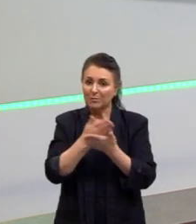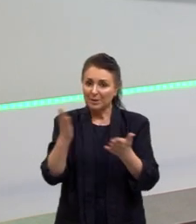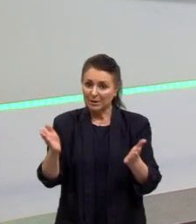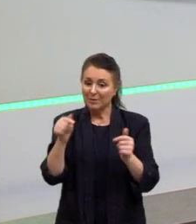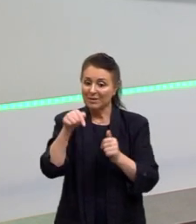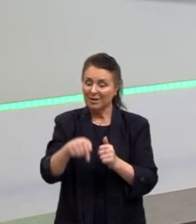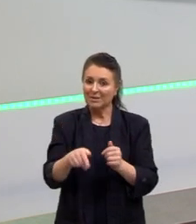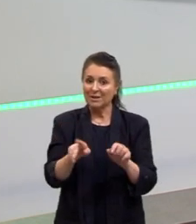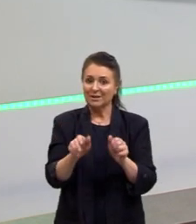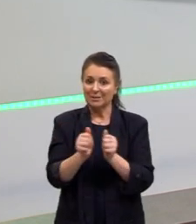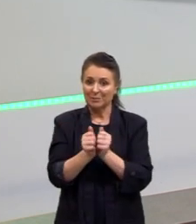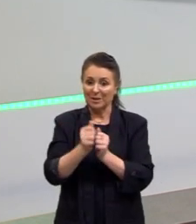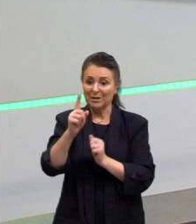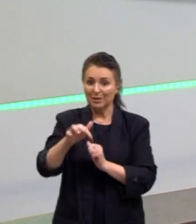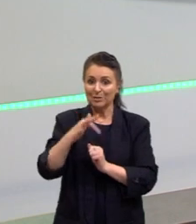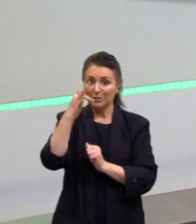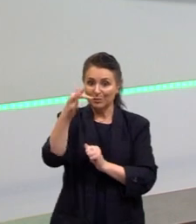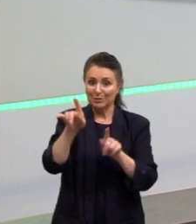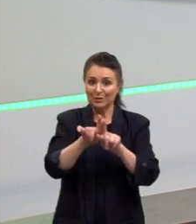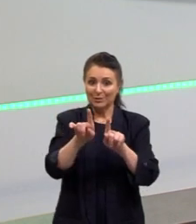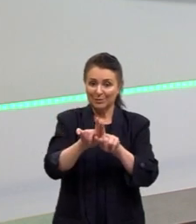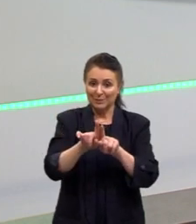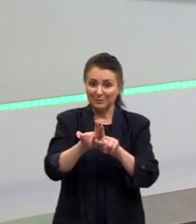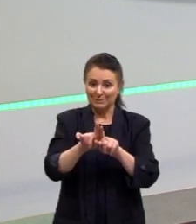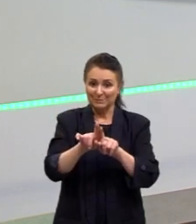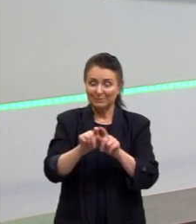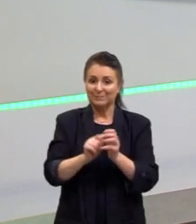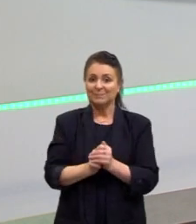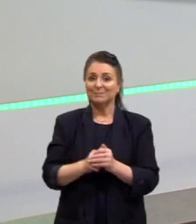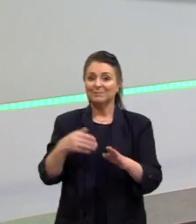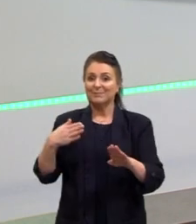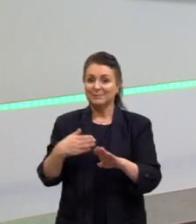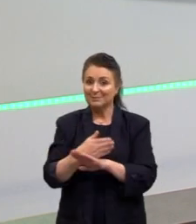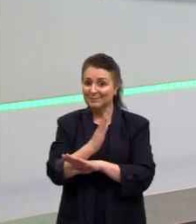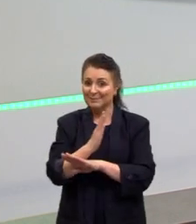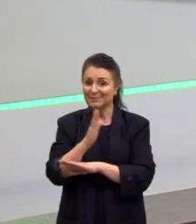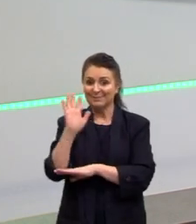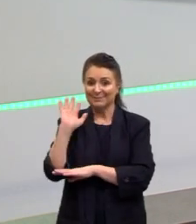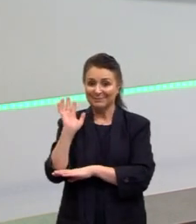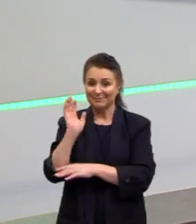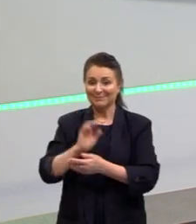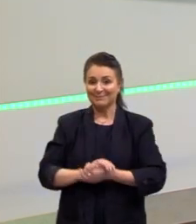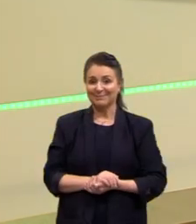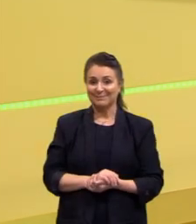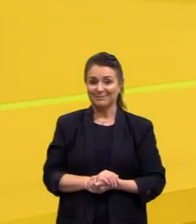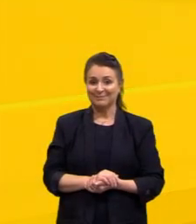próximas. Tudo lá no canal da TV Ceduq RS. E tchau, tchau, partiu passar!